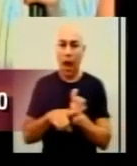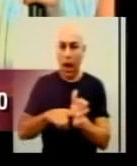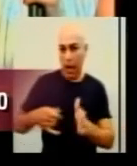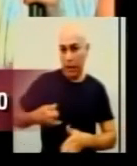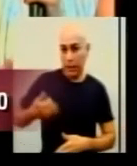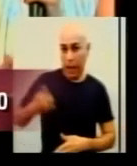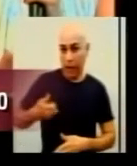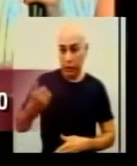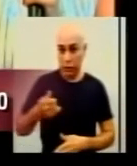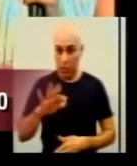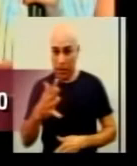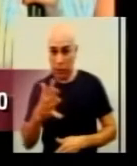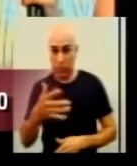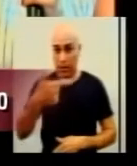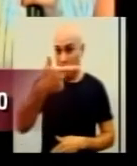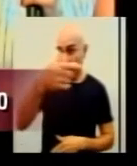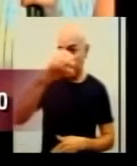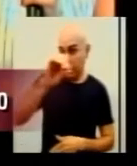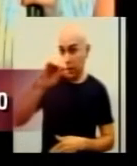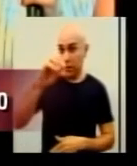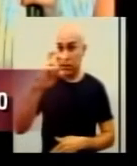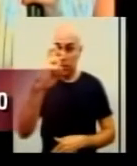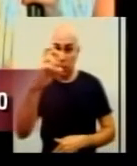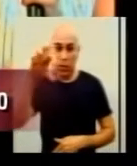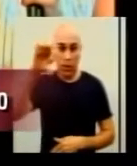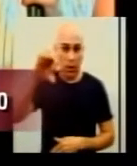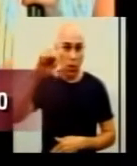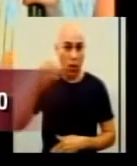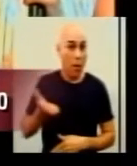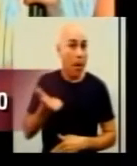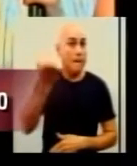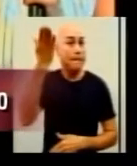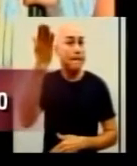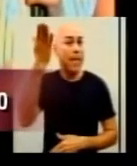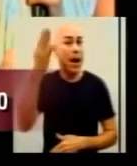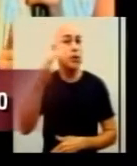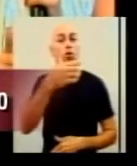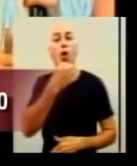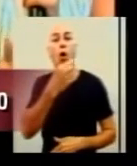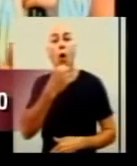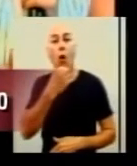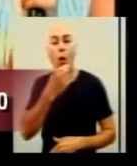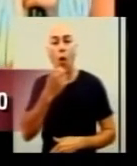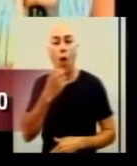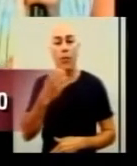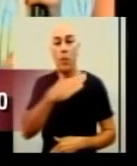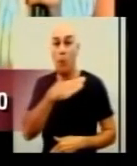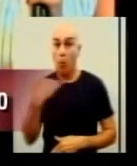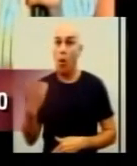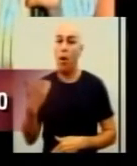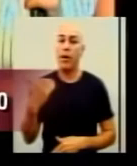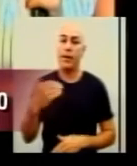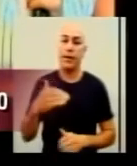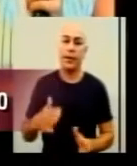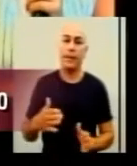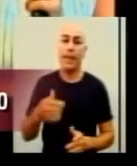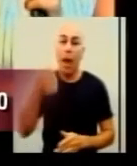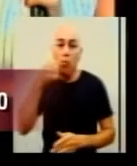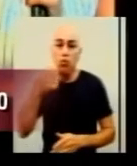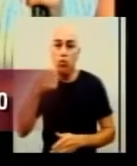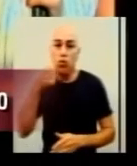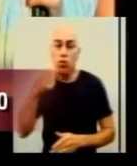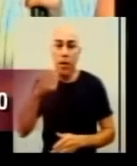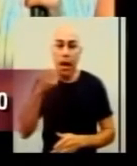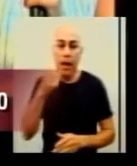Eles de 20 a 59, ela é maior nos homens, os óbitos ocorrem mais nessa faixa etária. Enquanto que na mulher,